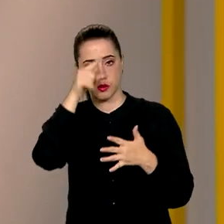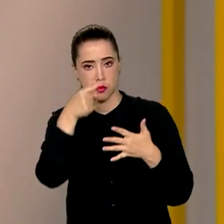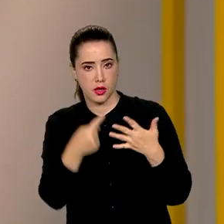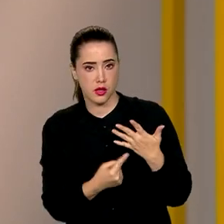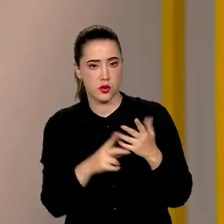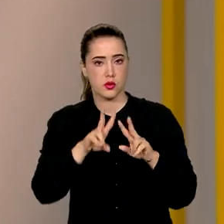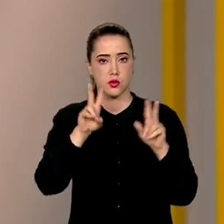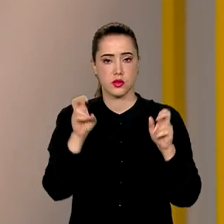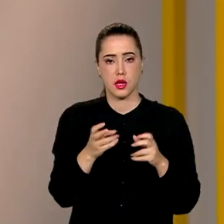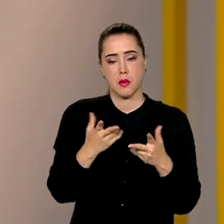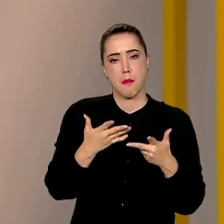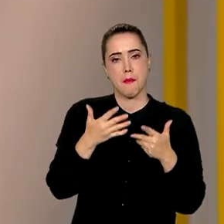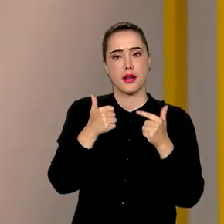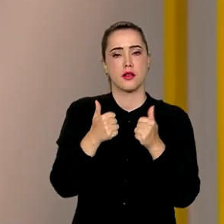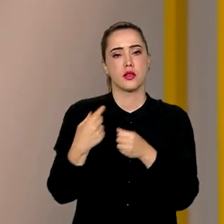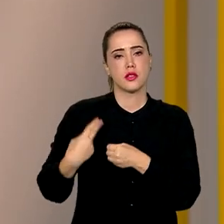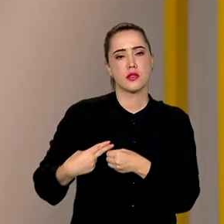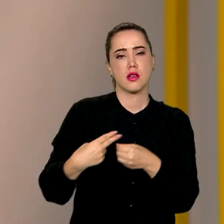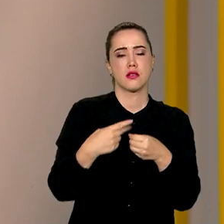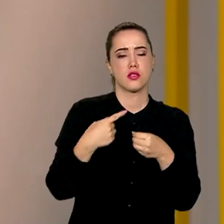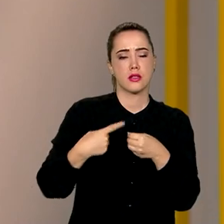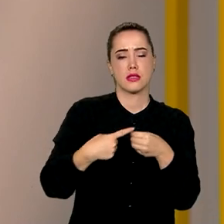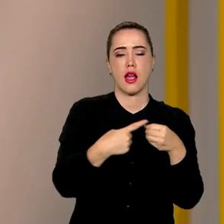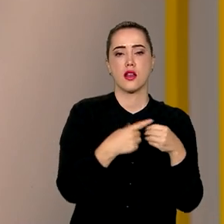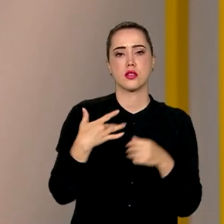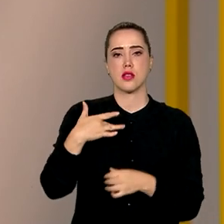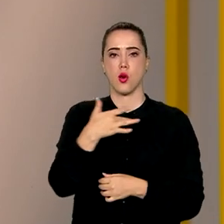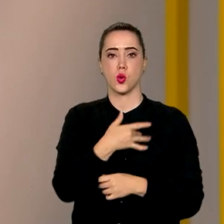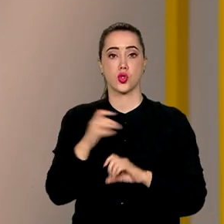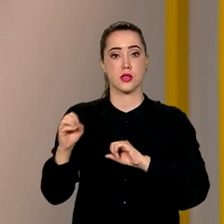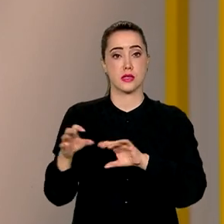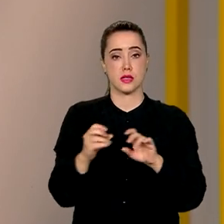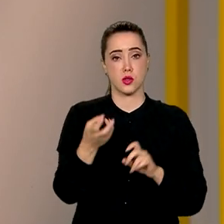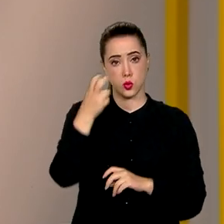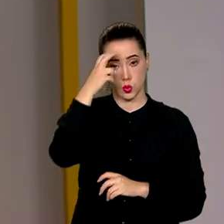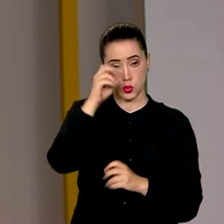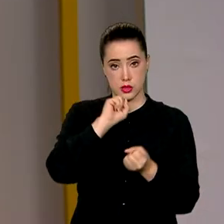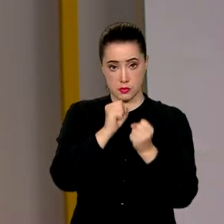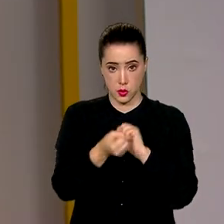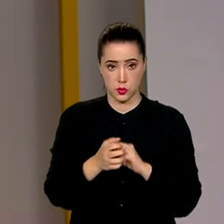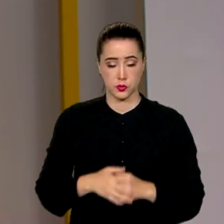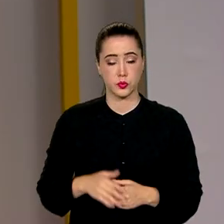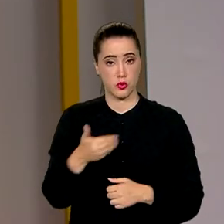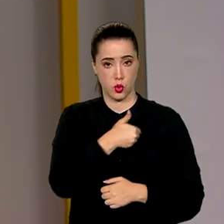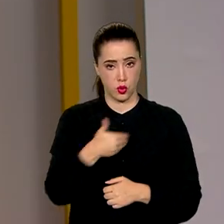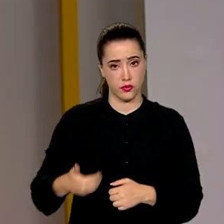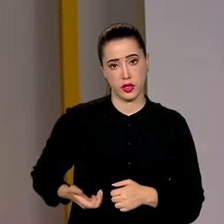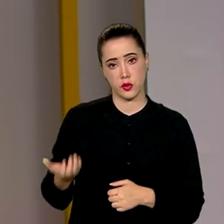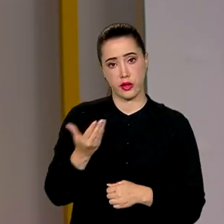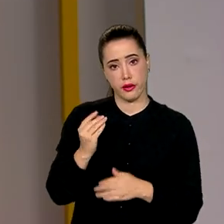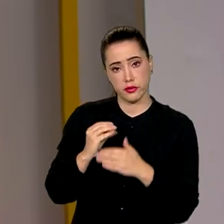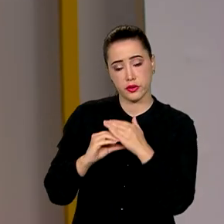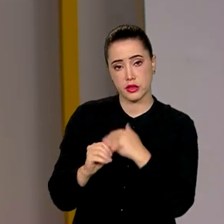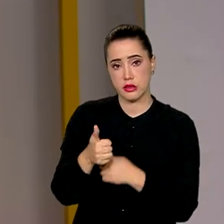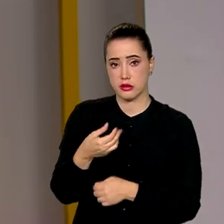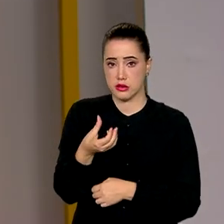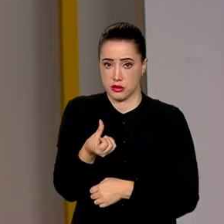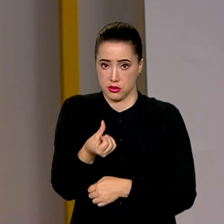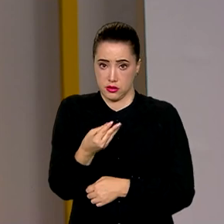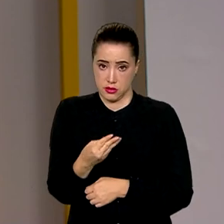nas áreas de melhoria urbana, saúde, educação, cultura e esporte. O governo pretende distribuir